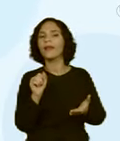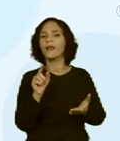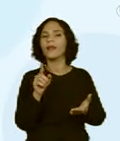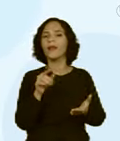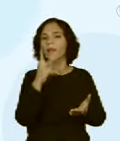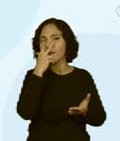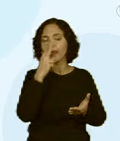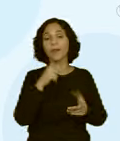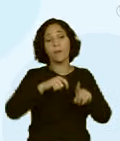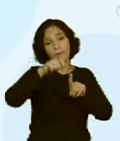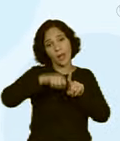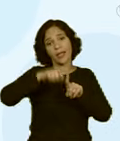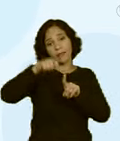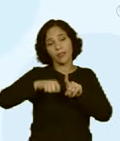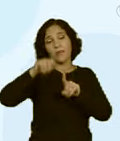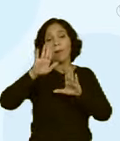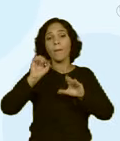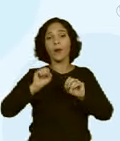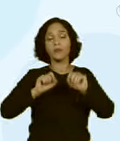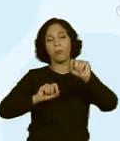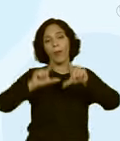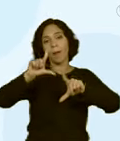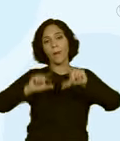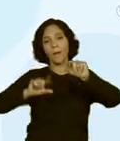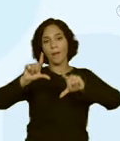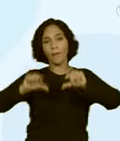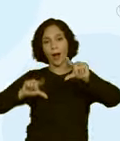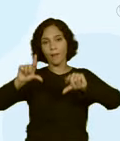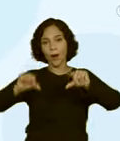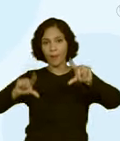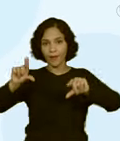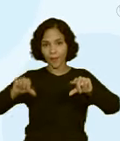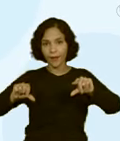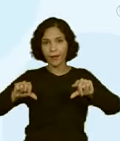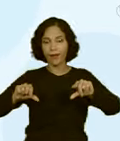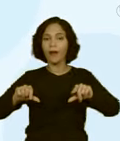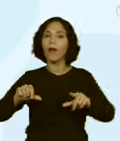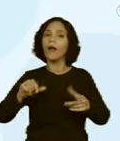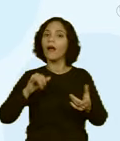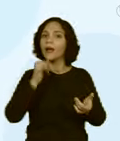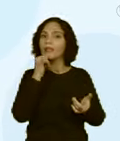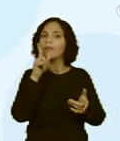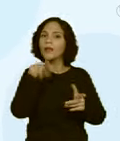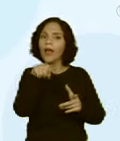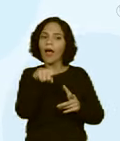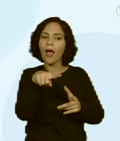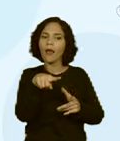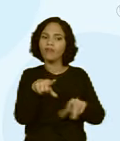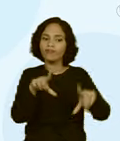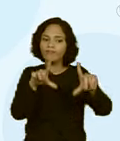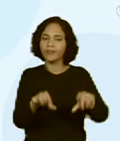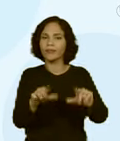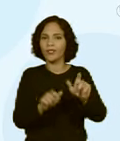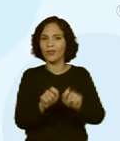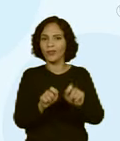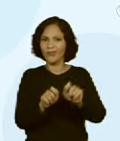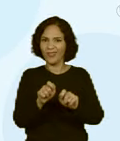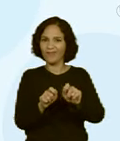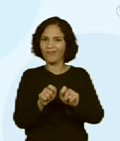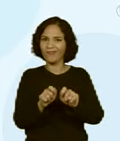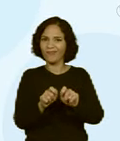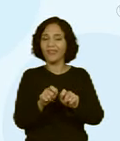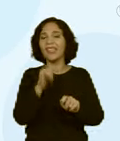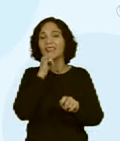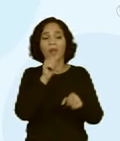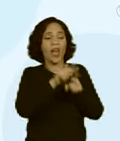acontecem todos os meses, mas podem variar. Então, você tem mais poder para reduzir. É difícil